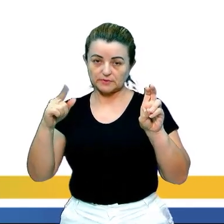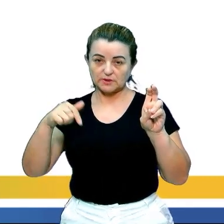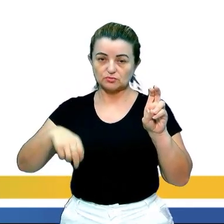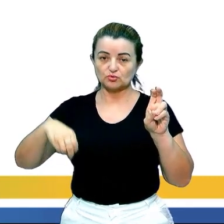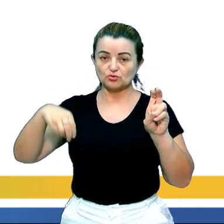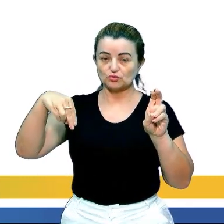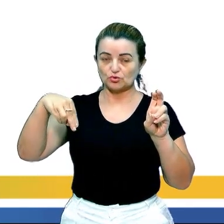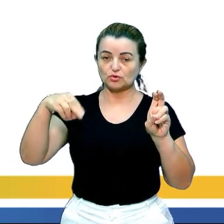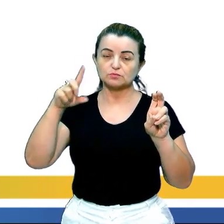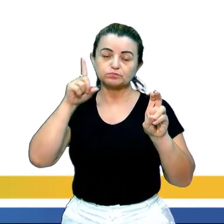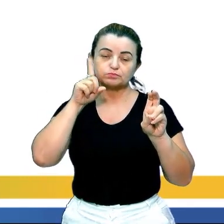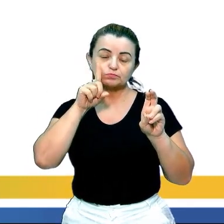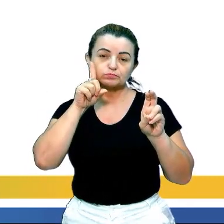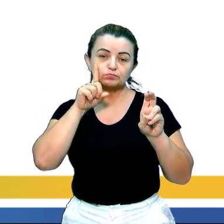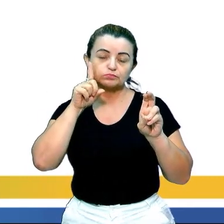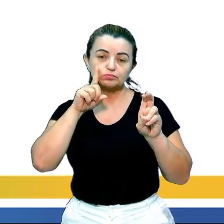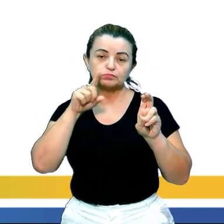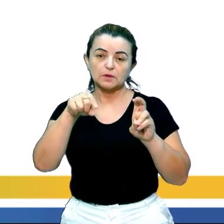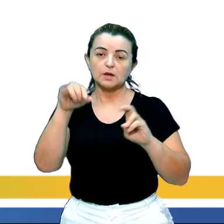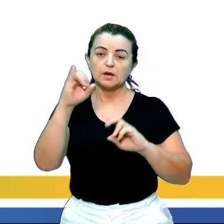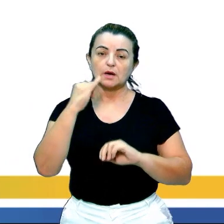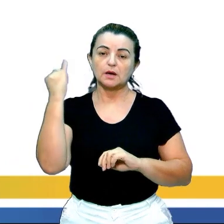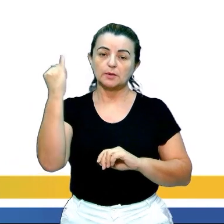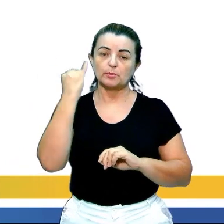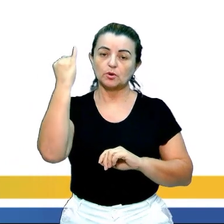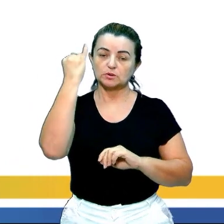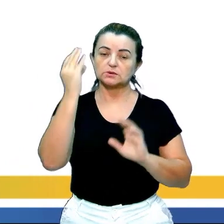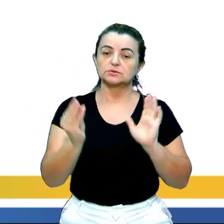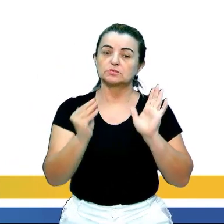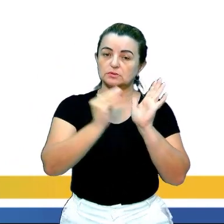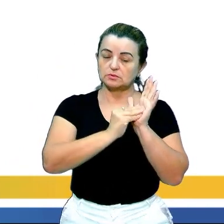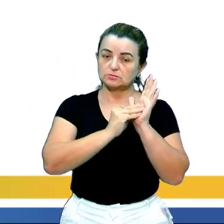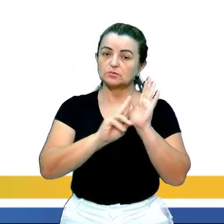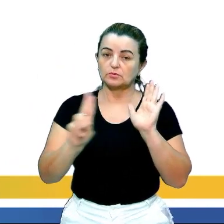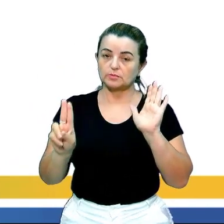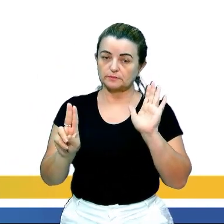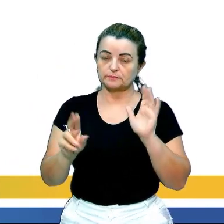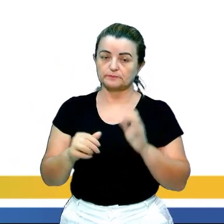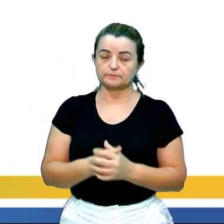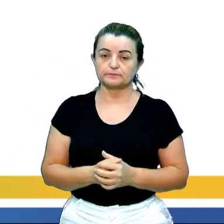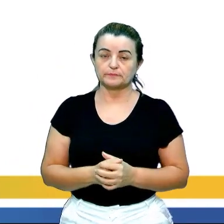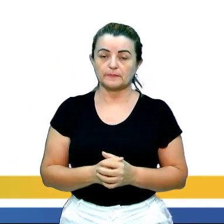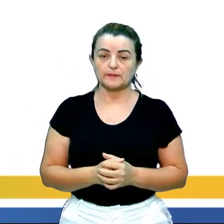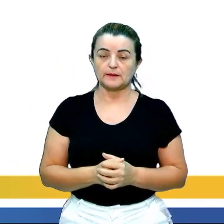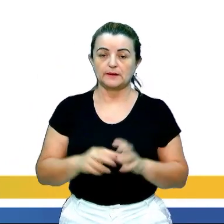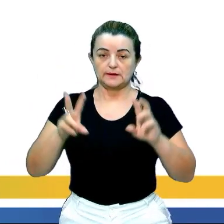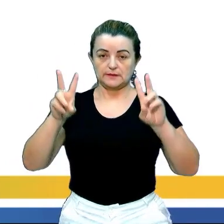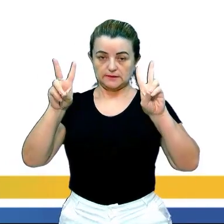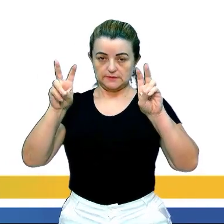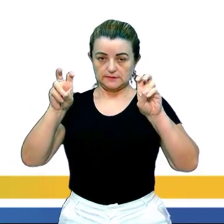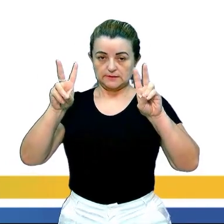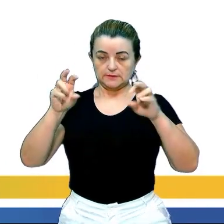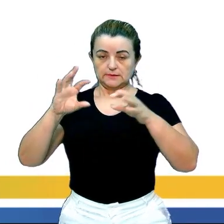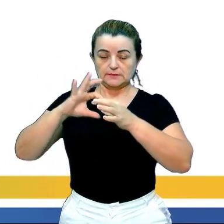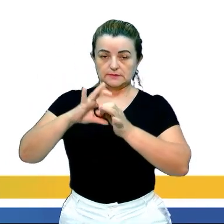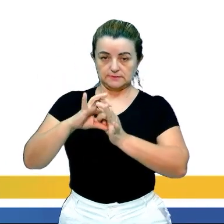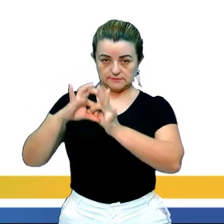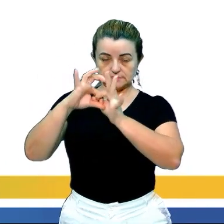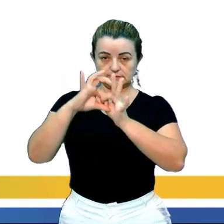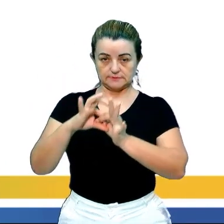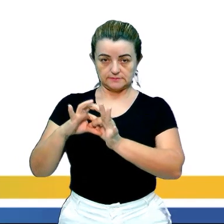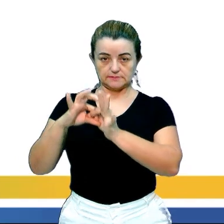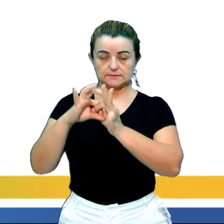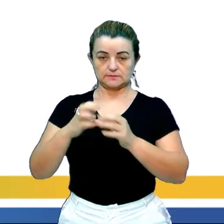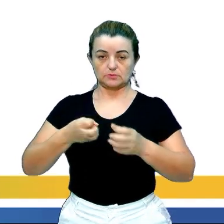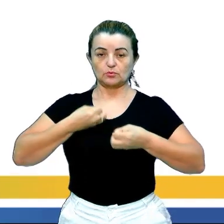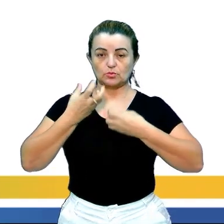-americana, e aí é importante que você cite de quem é a citação. A temática foi contextualizada, os